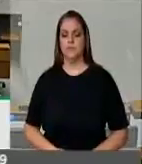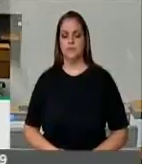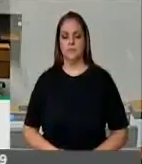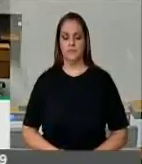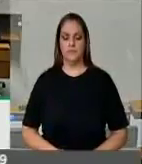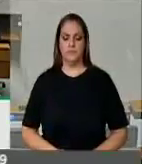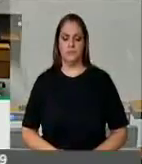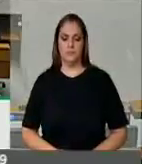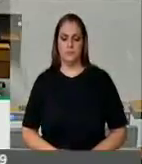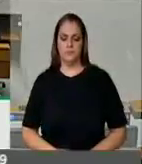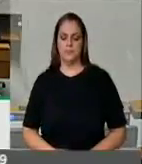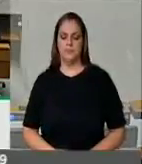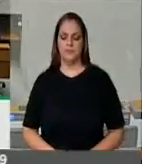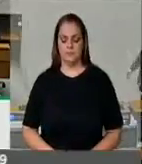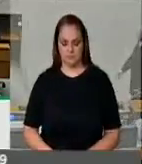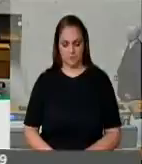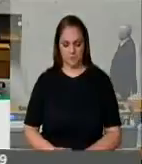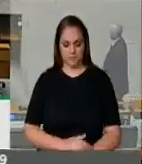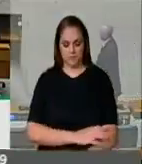Ieda,